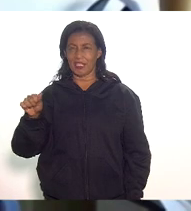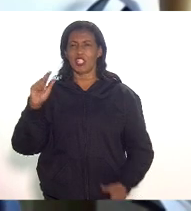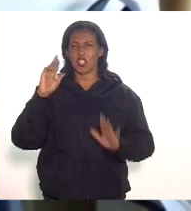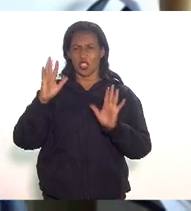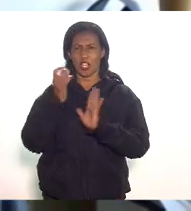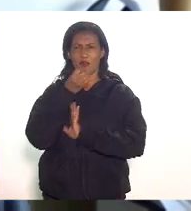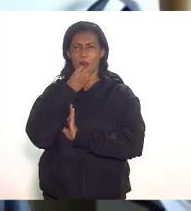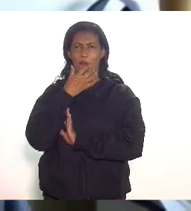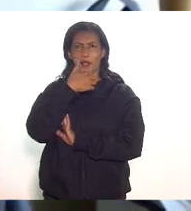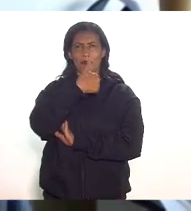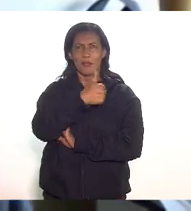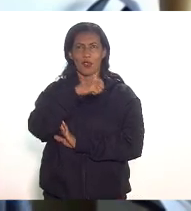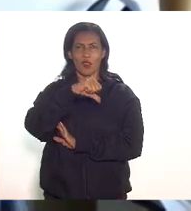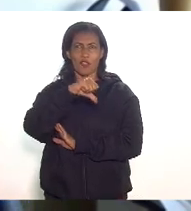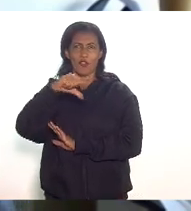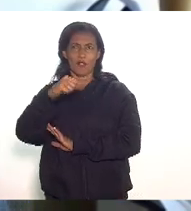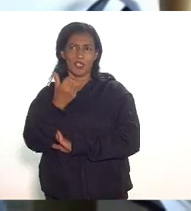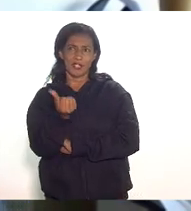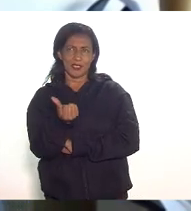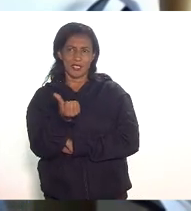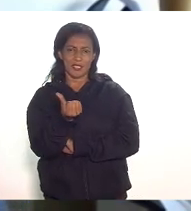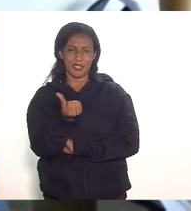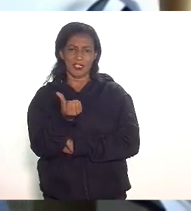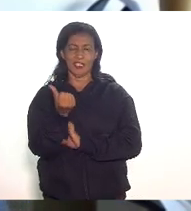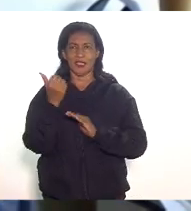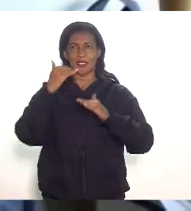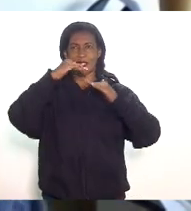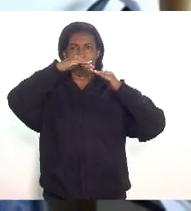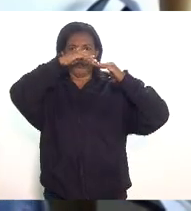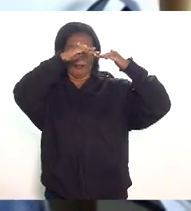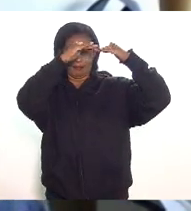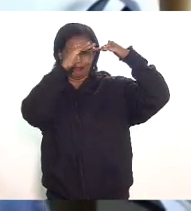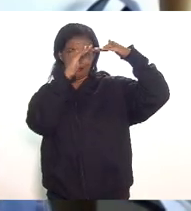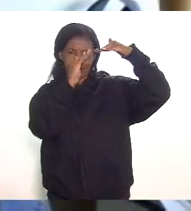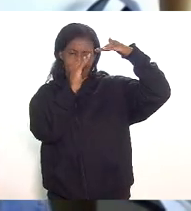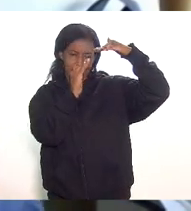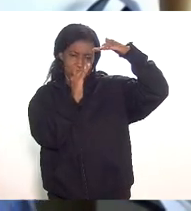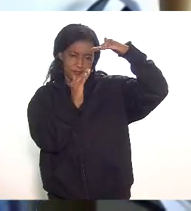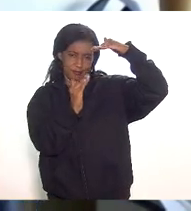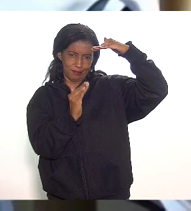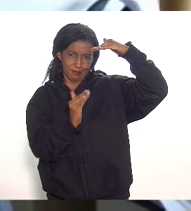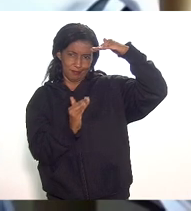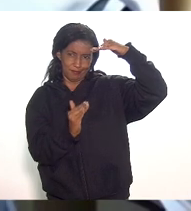e depois entrou nesse declínio constante